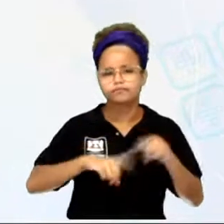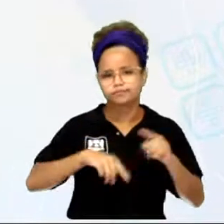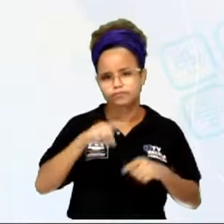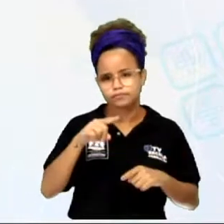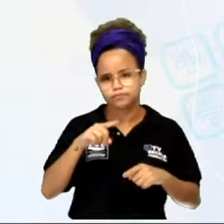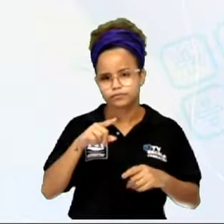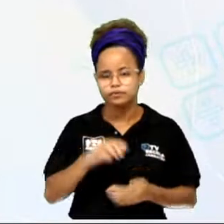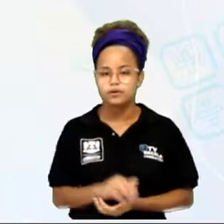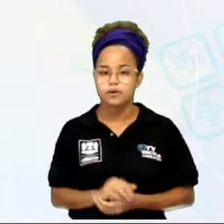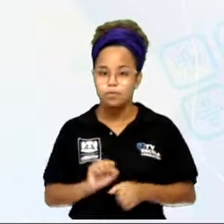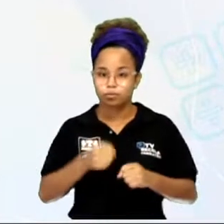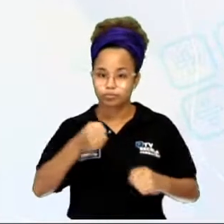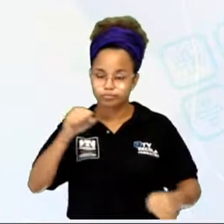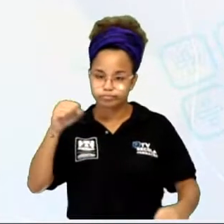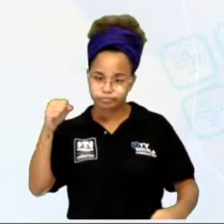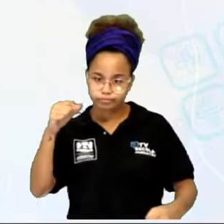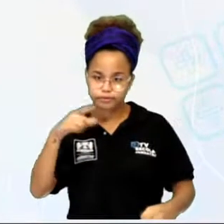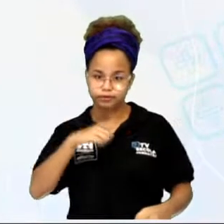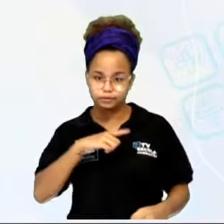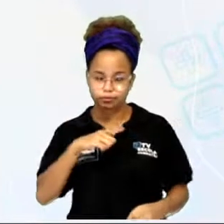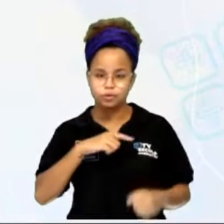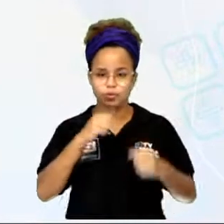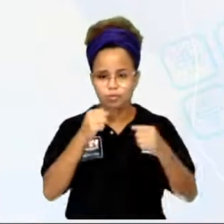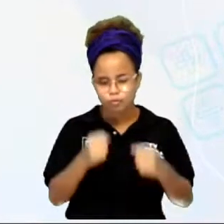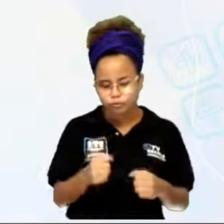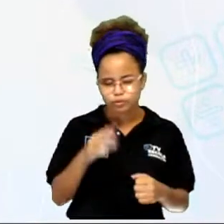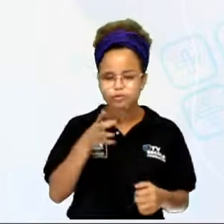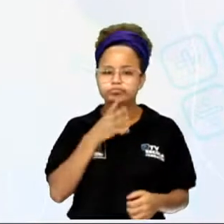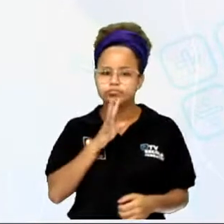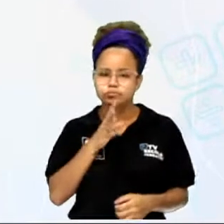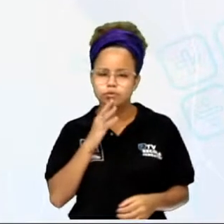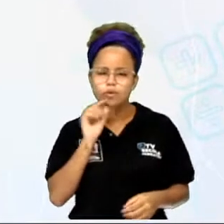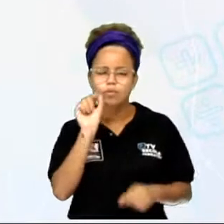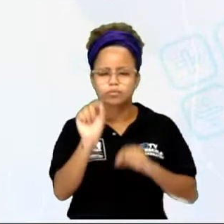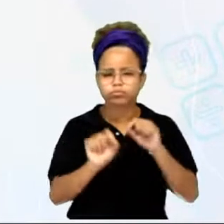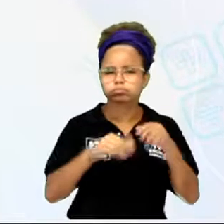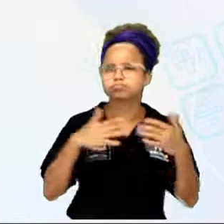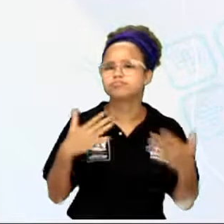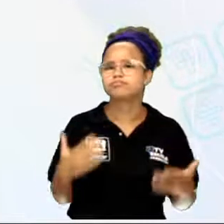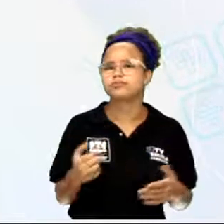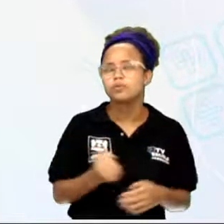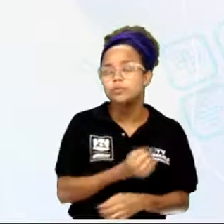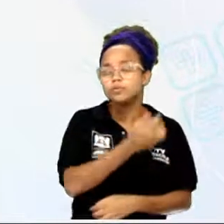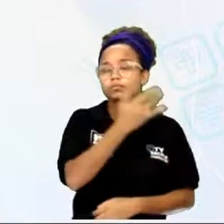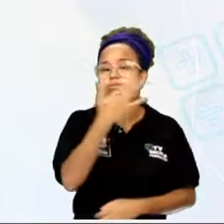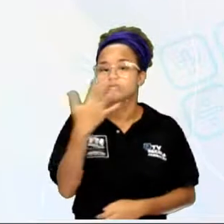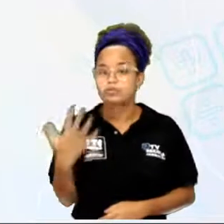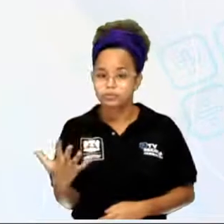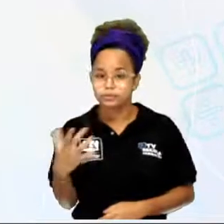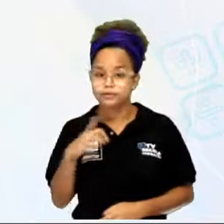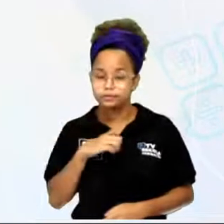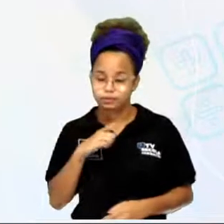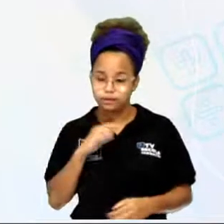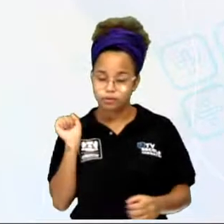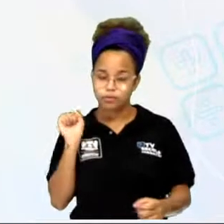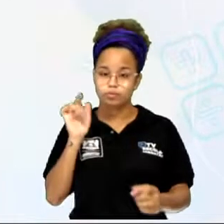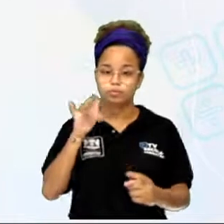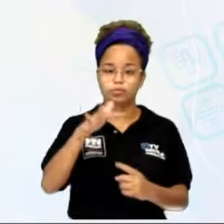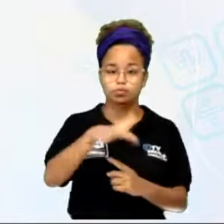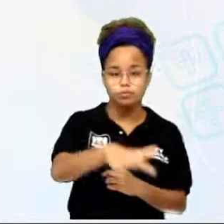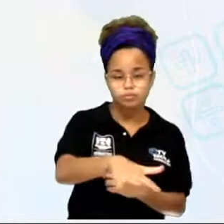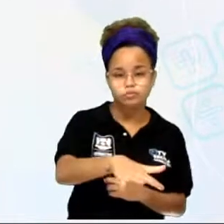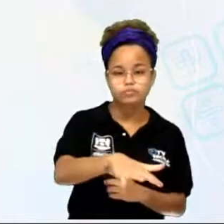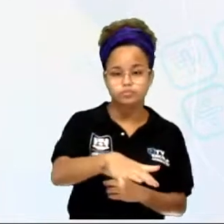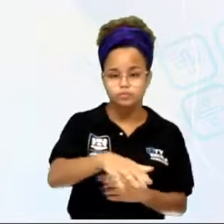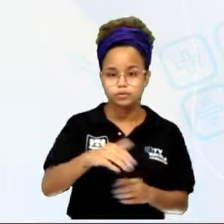a grandeza física que nos permite conhecer qual é a quantidade de carga que atravessa um